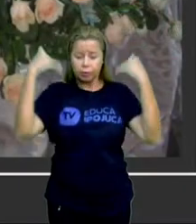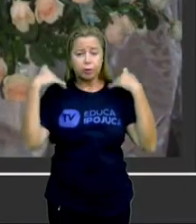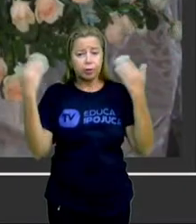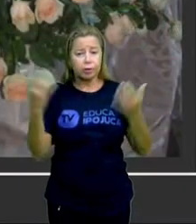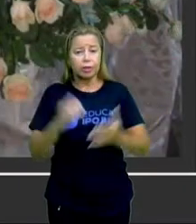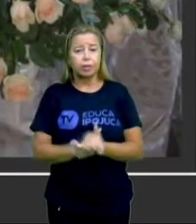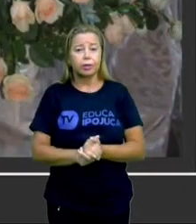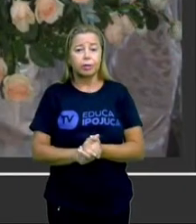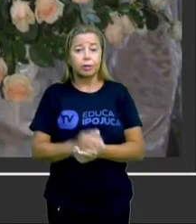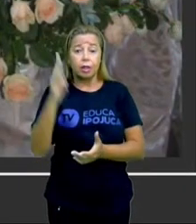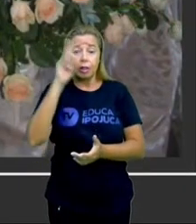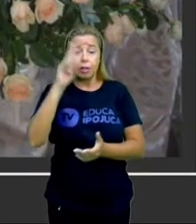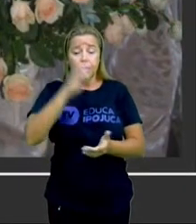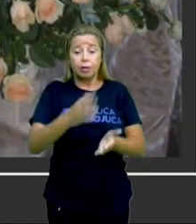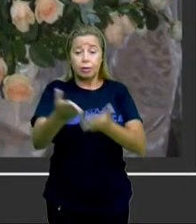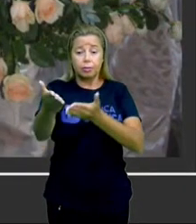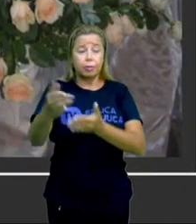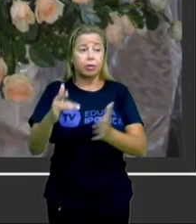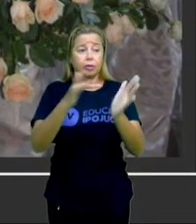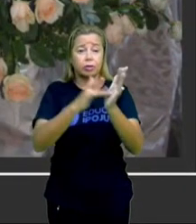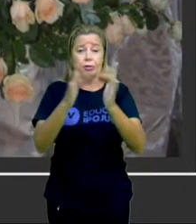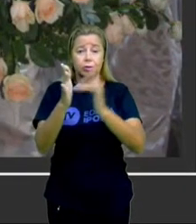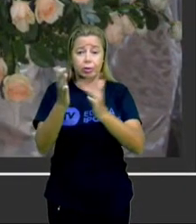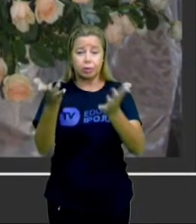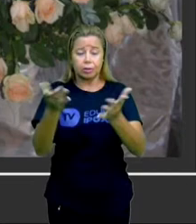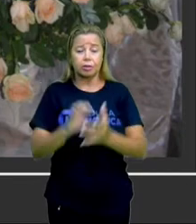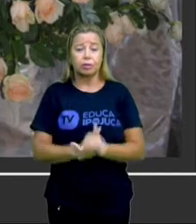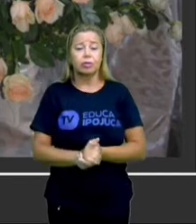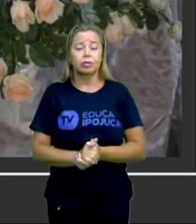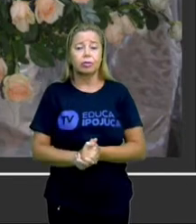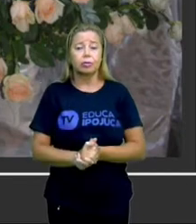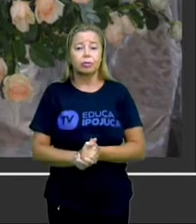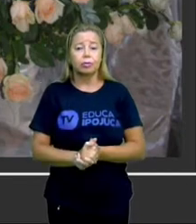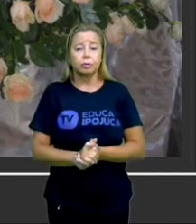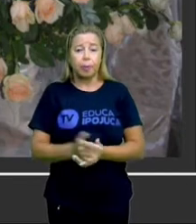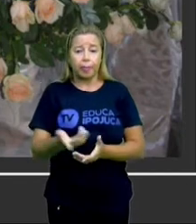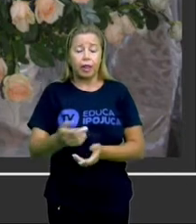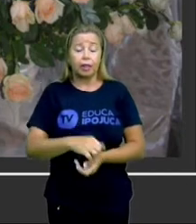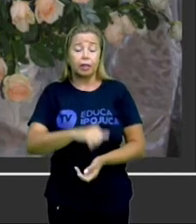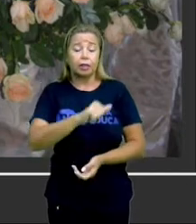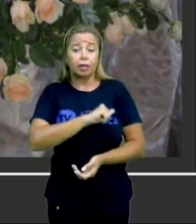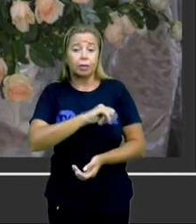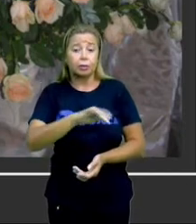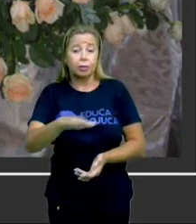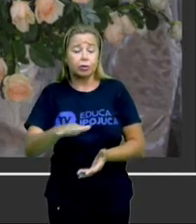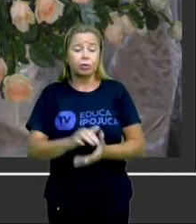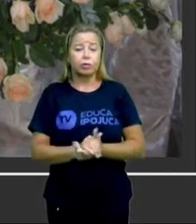do Santo Cristo, que está aqui no nosso convento.